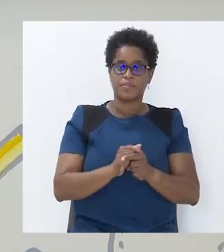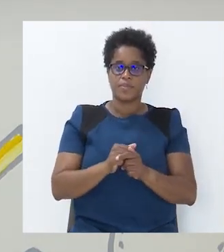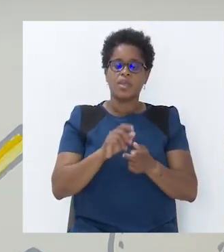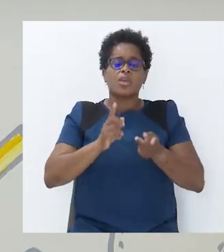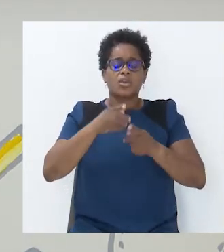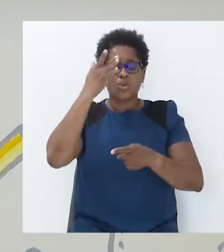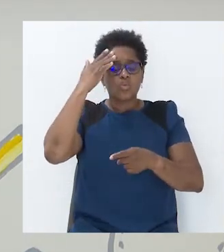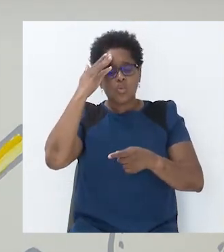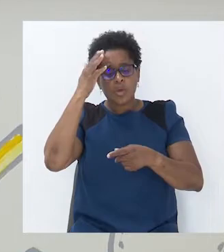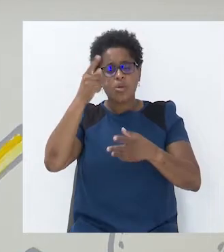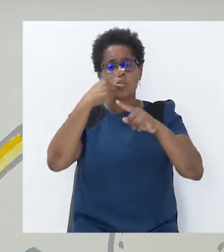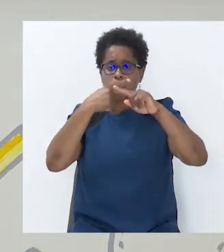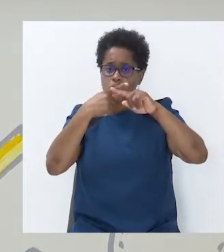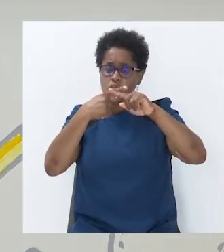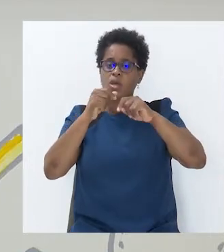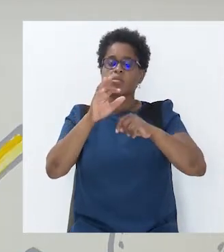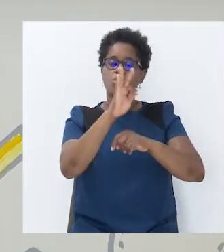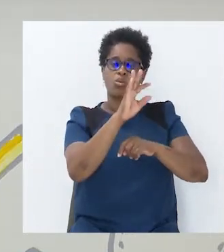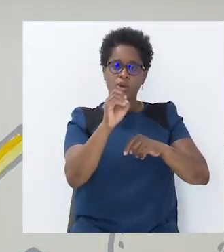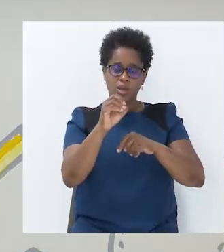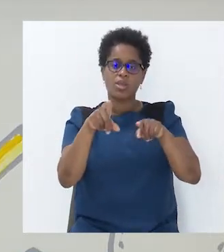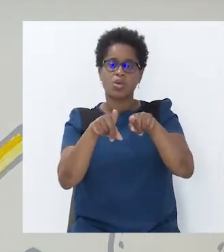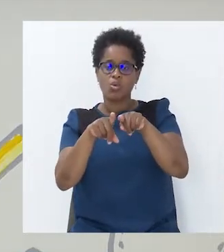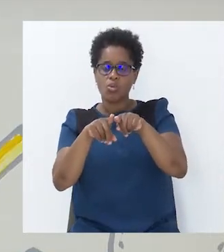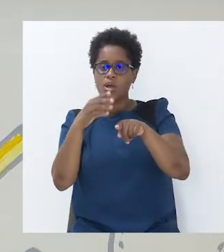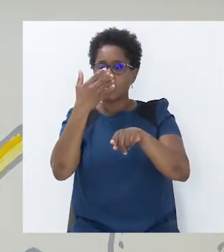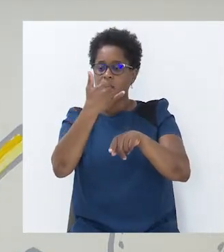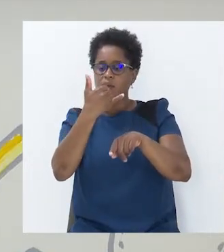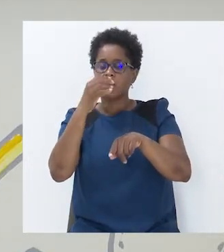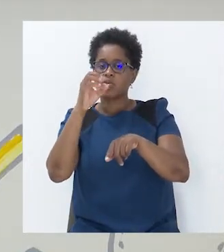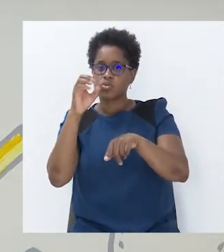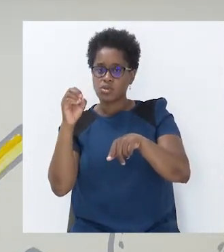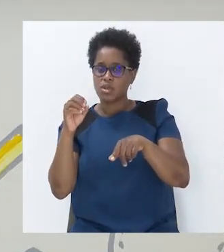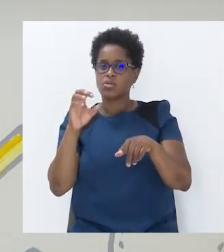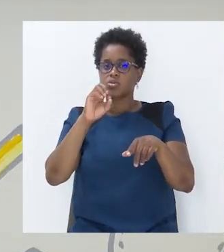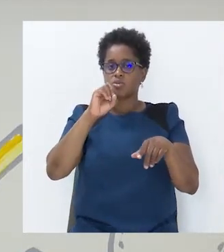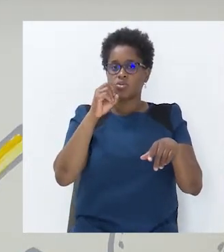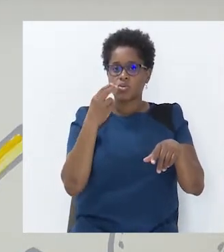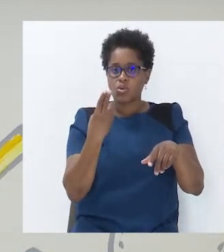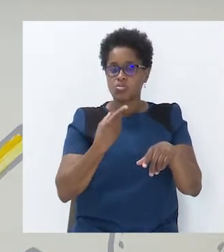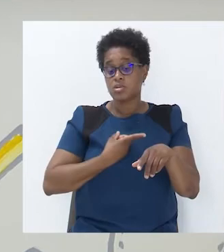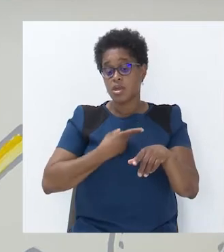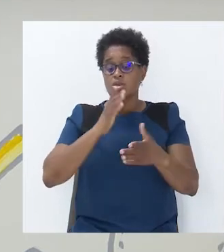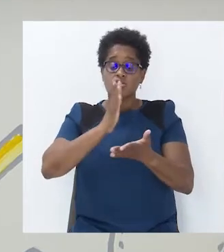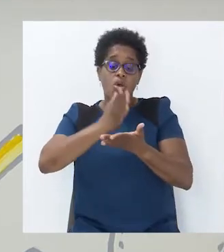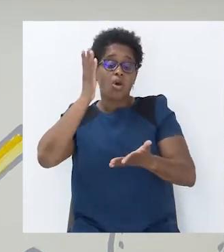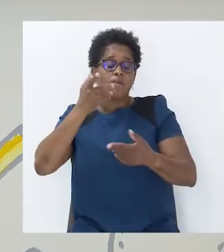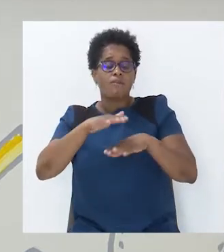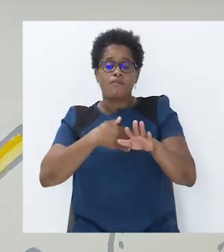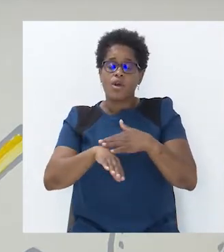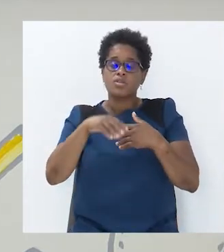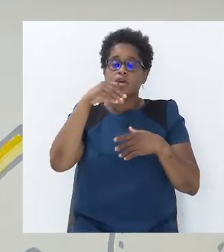número multiplicado por 40 é igual a 200. Ou seja, é só fazer a